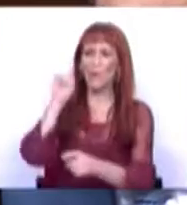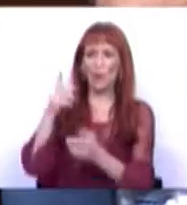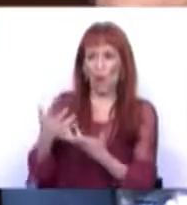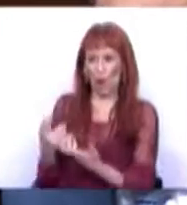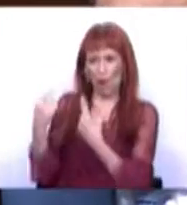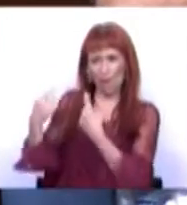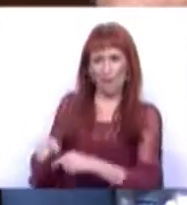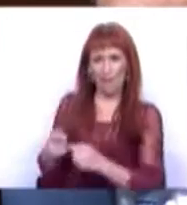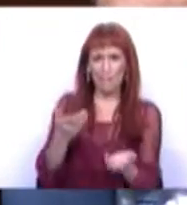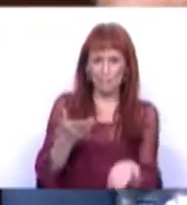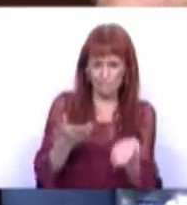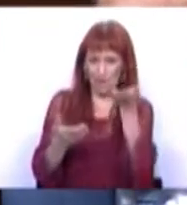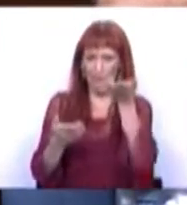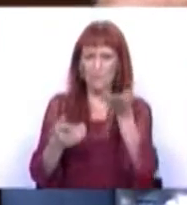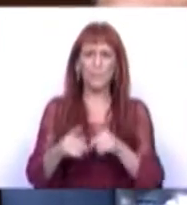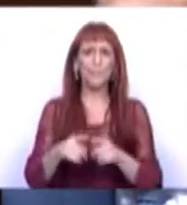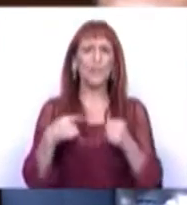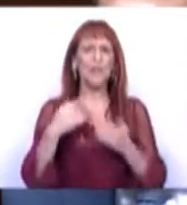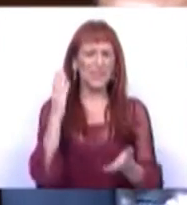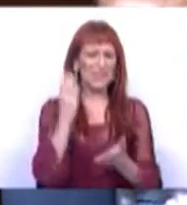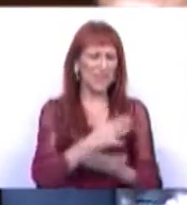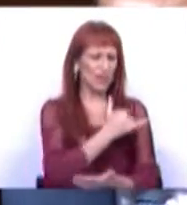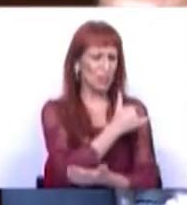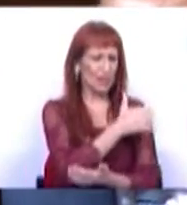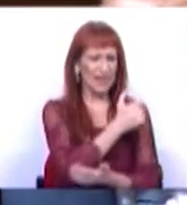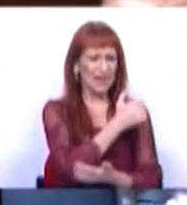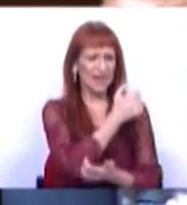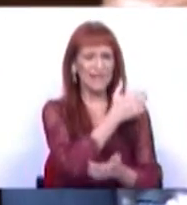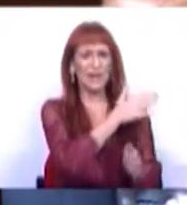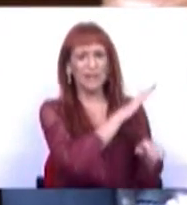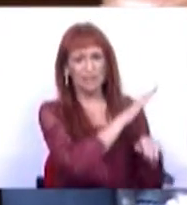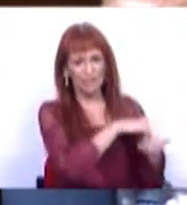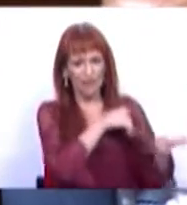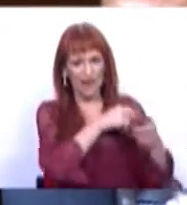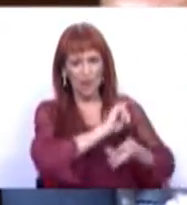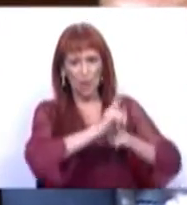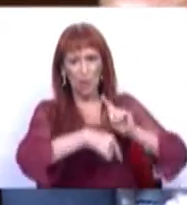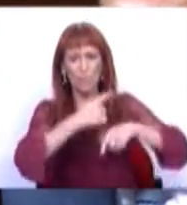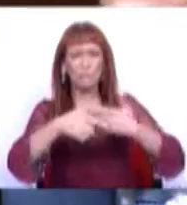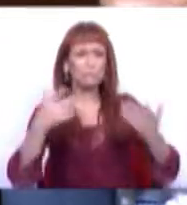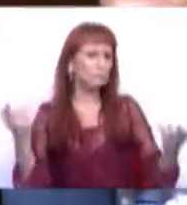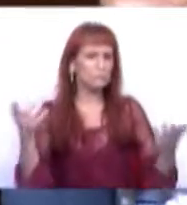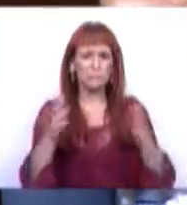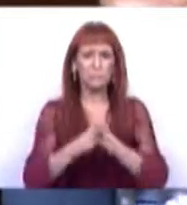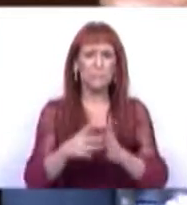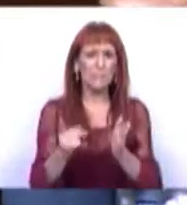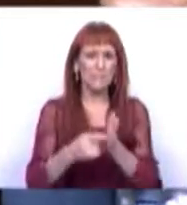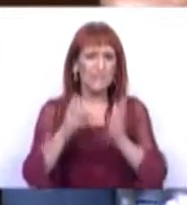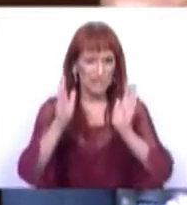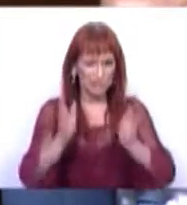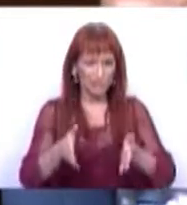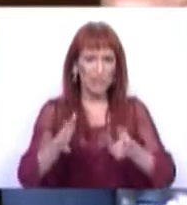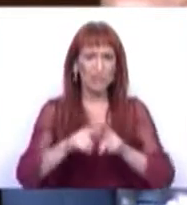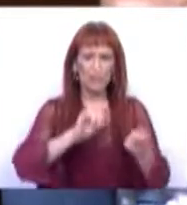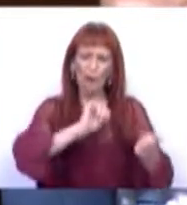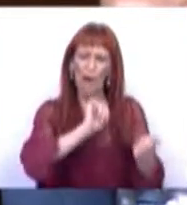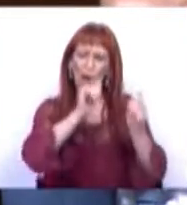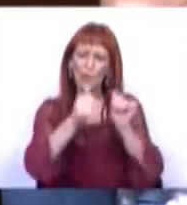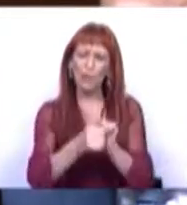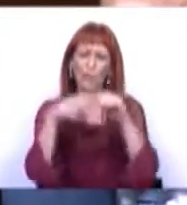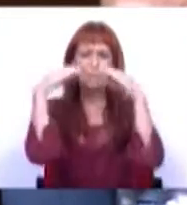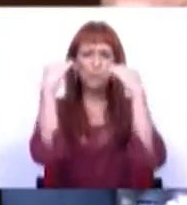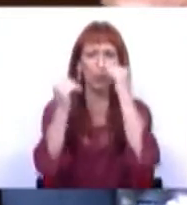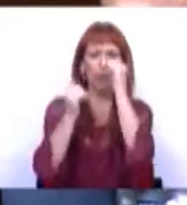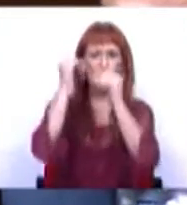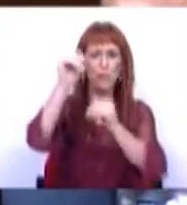atualmente existente. Estamos desde 2015 a fazer aquilo que é preciso, transformando o